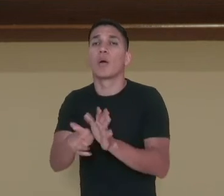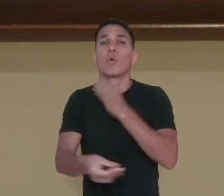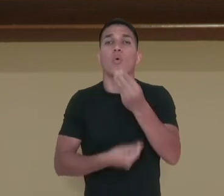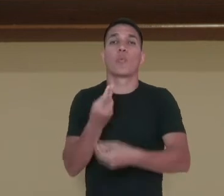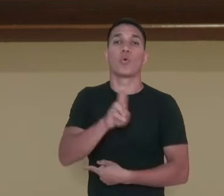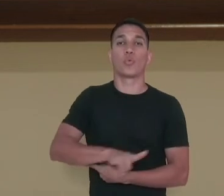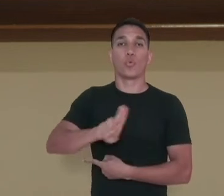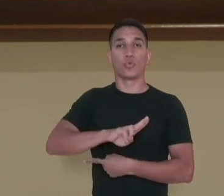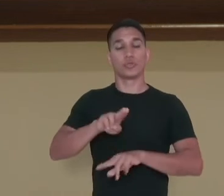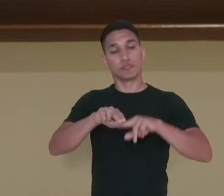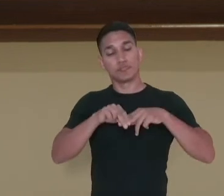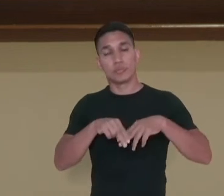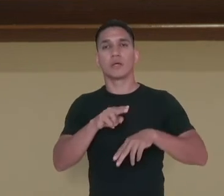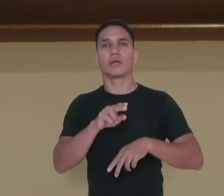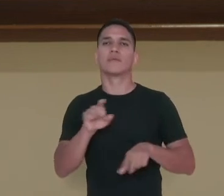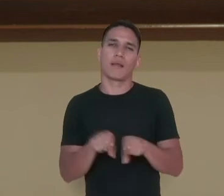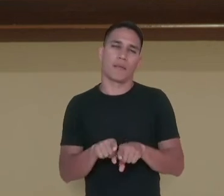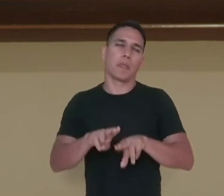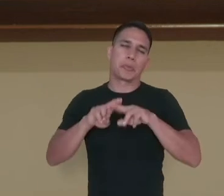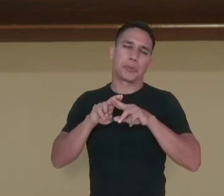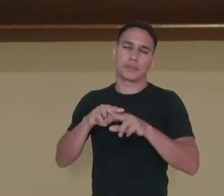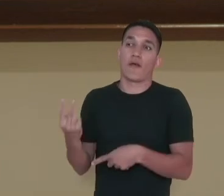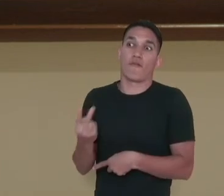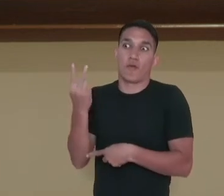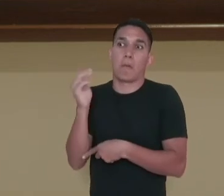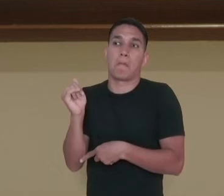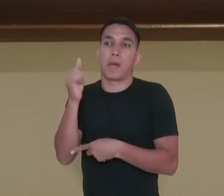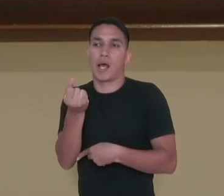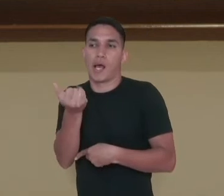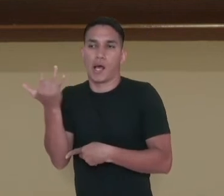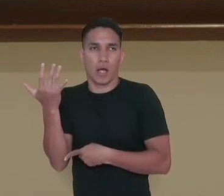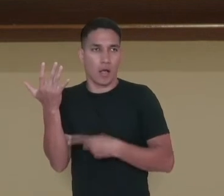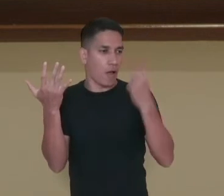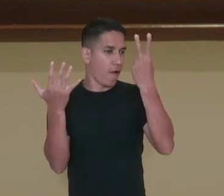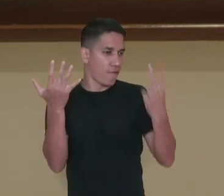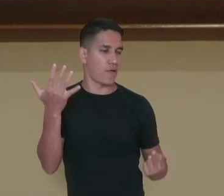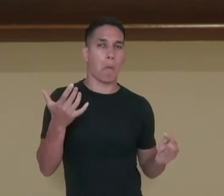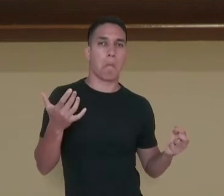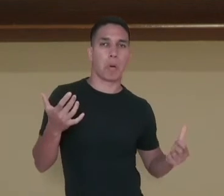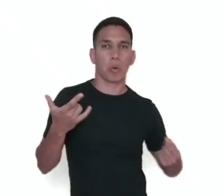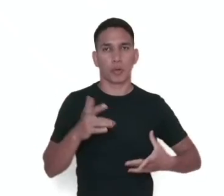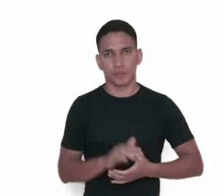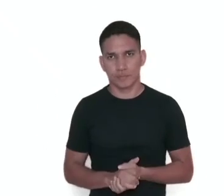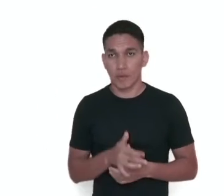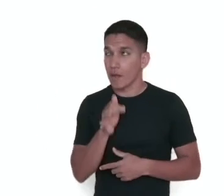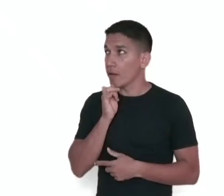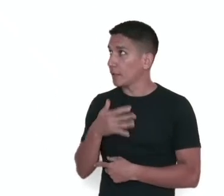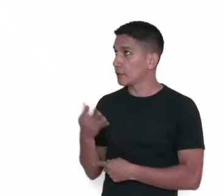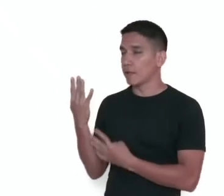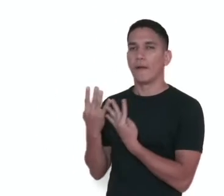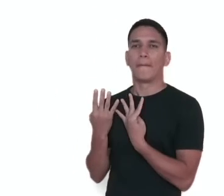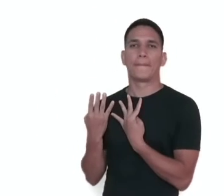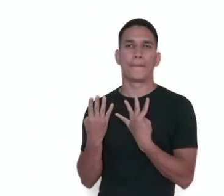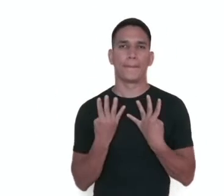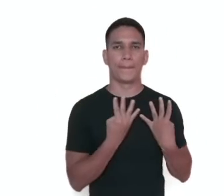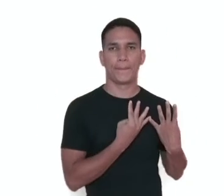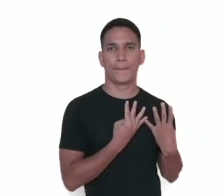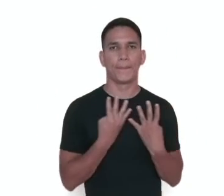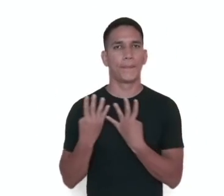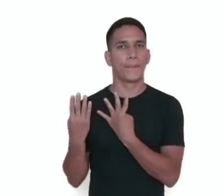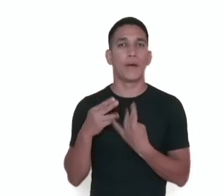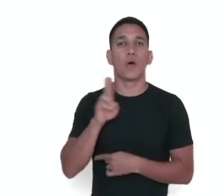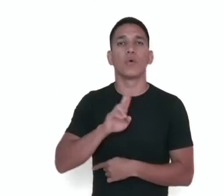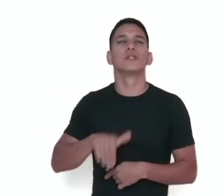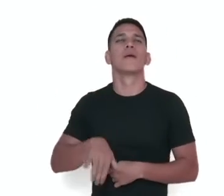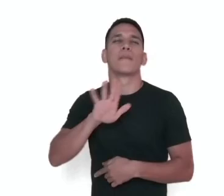valorização de uns e a desvalorização de outros. Aqui, a flauta de pan, que é usada especialmente nas